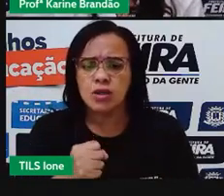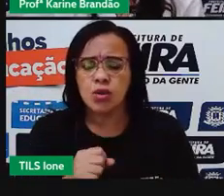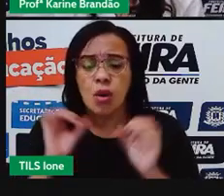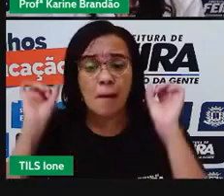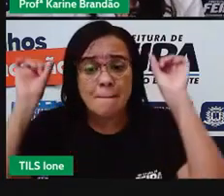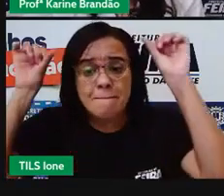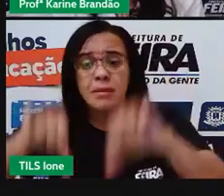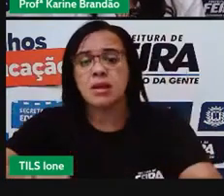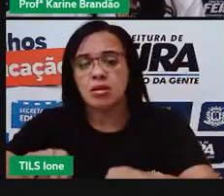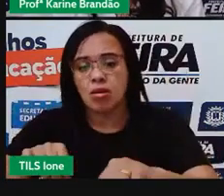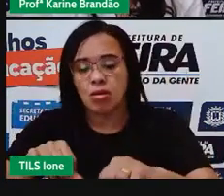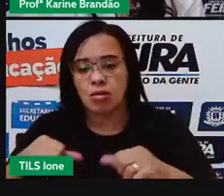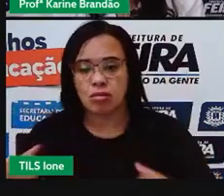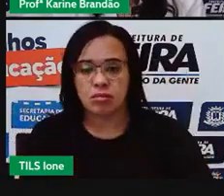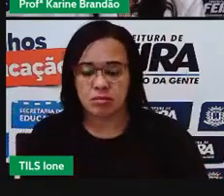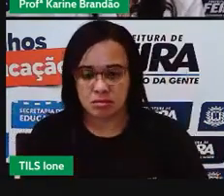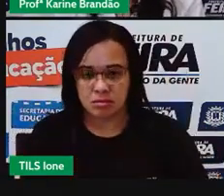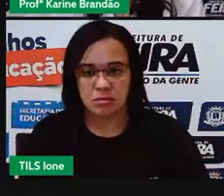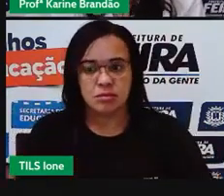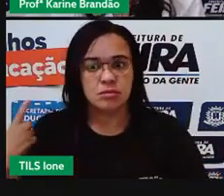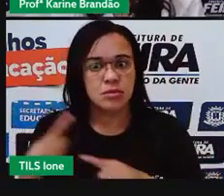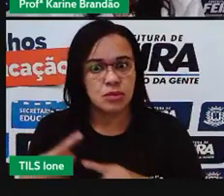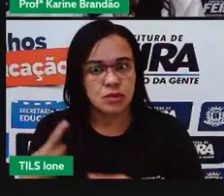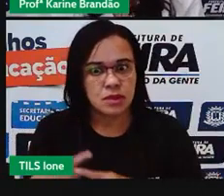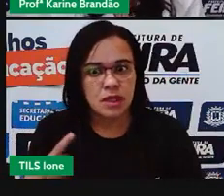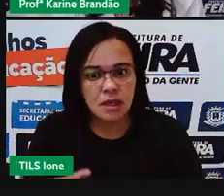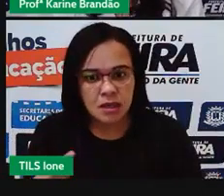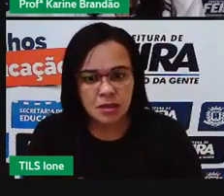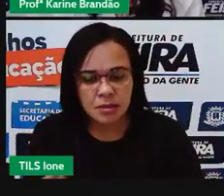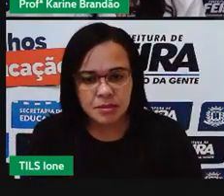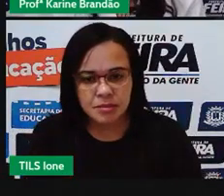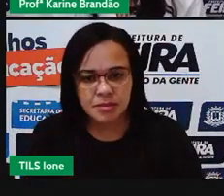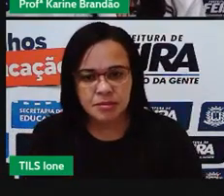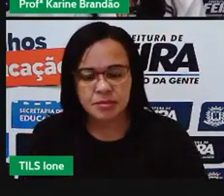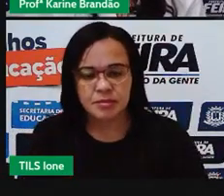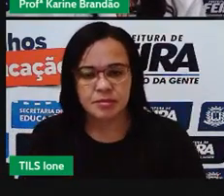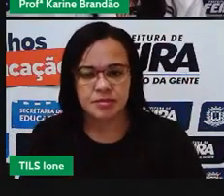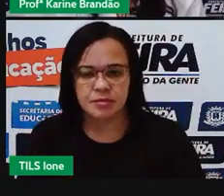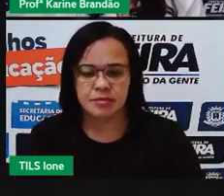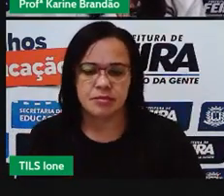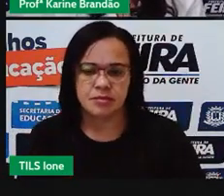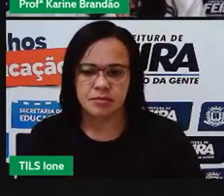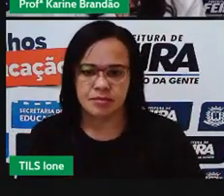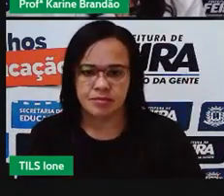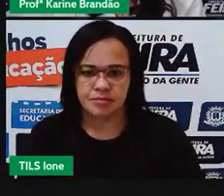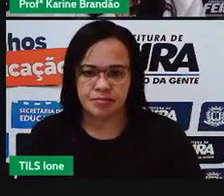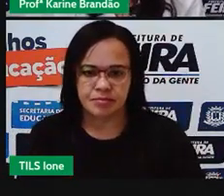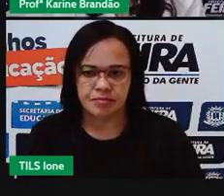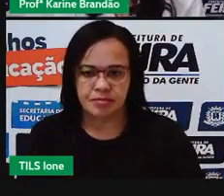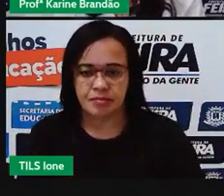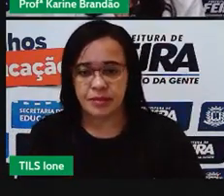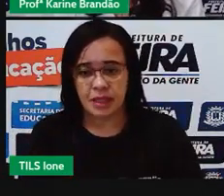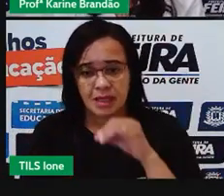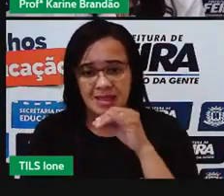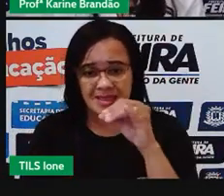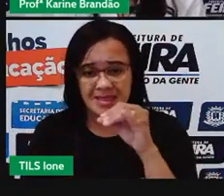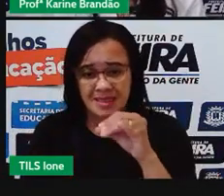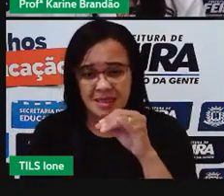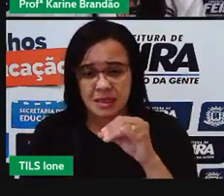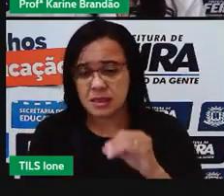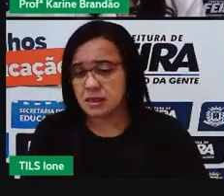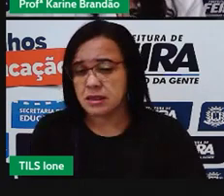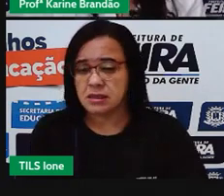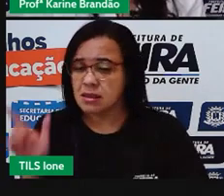impacta no nosso consumo de água, né? A obtenção dessa água fica escassa.